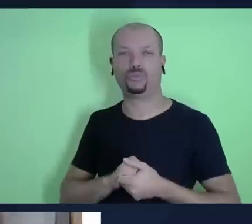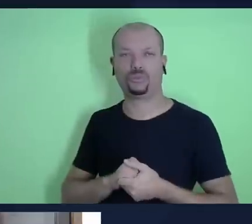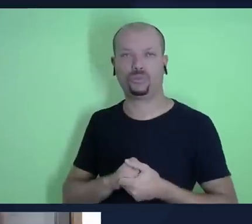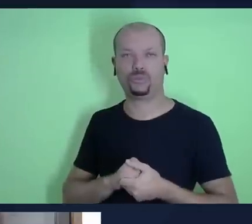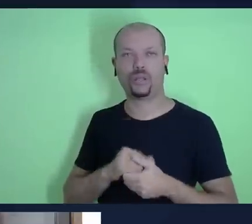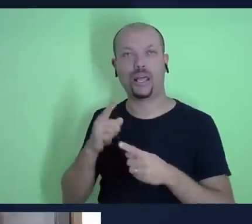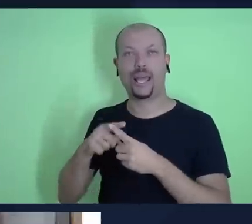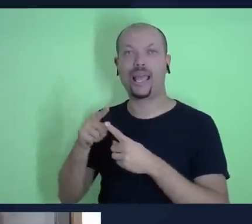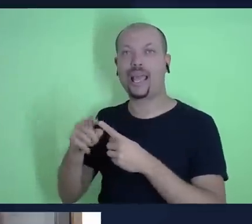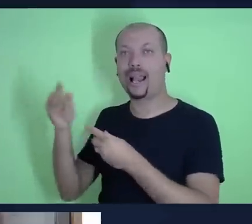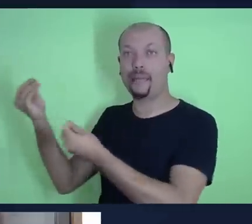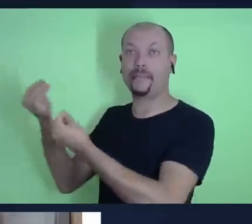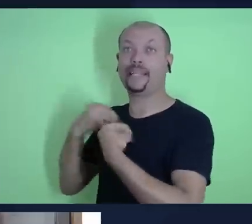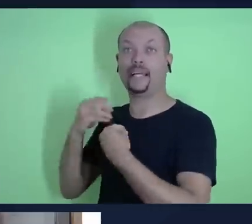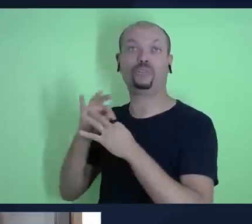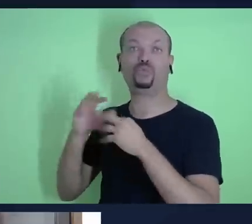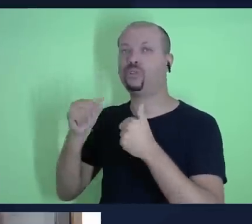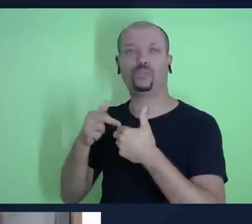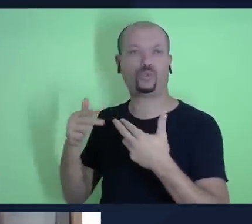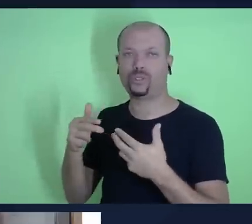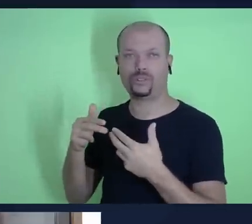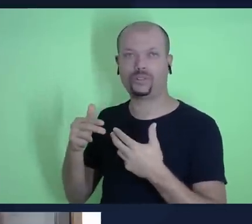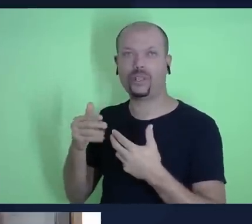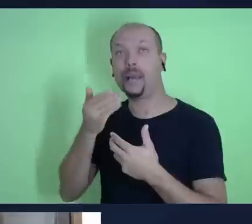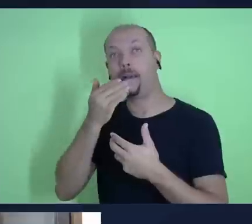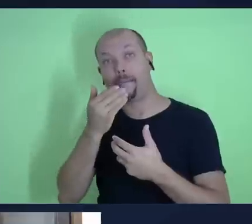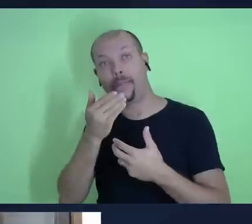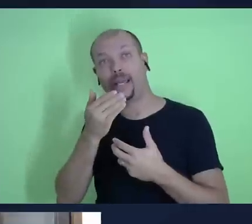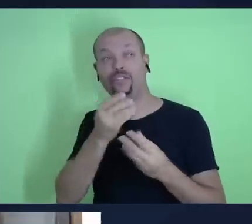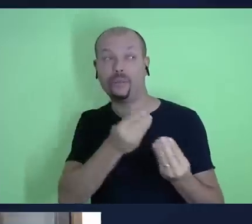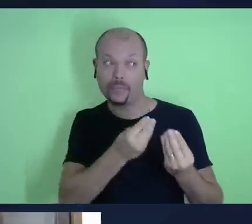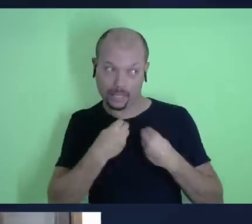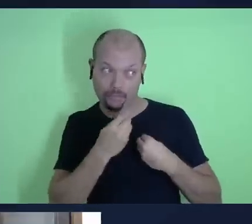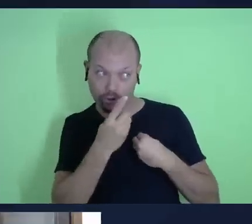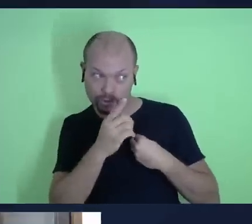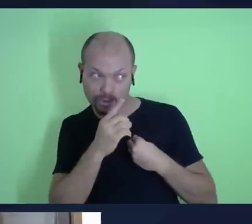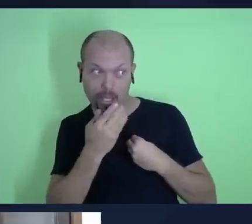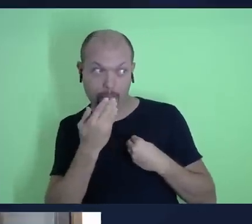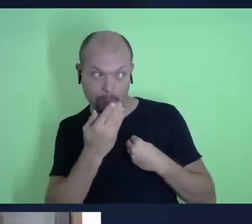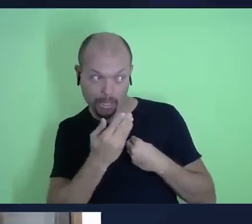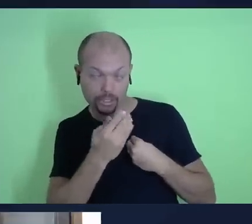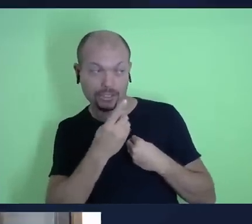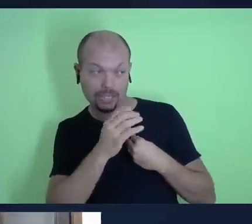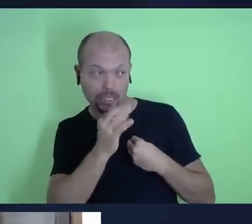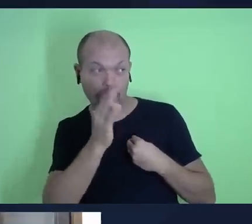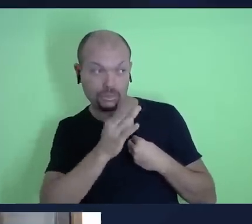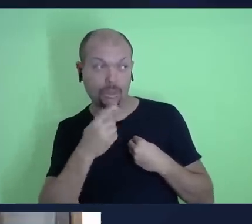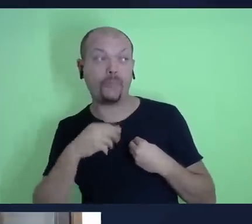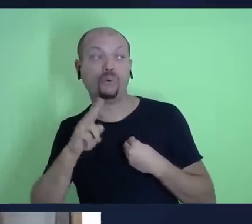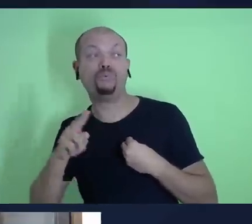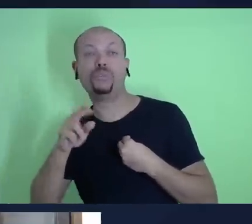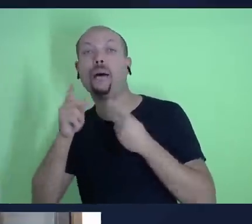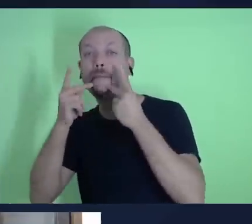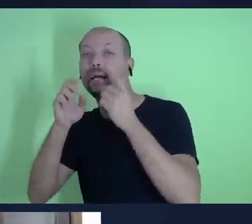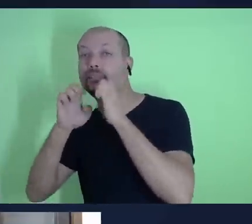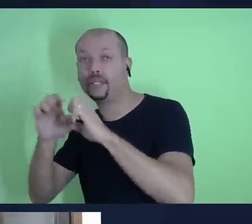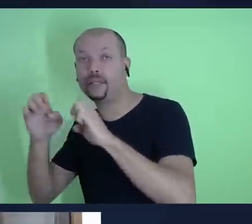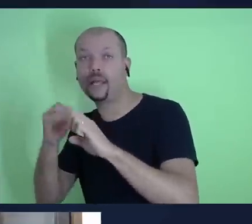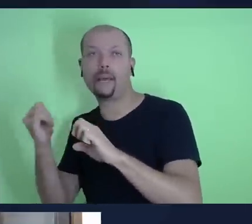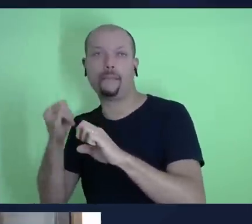entrega tudo ele me pede me devolve 10% daquilo que é meu para usar naquilo que é importante